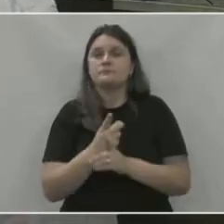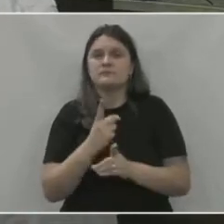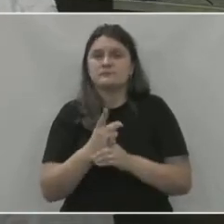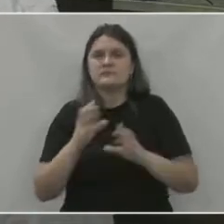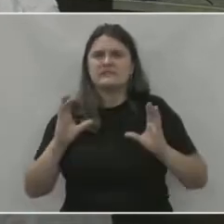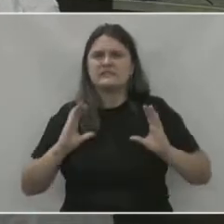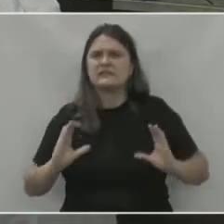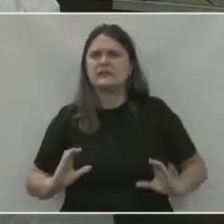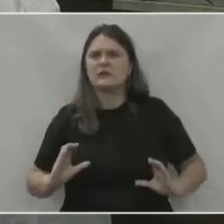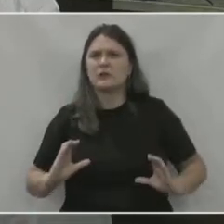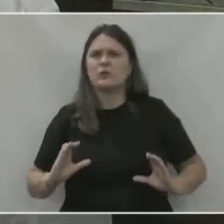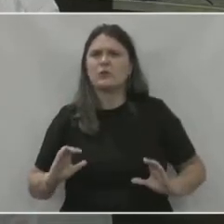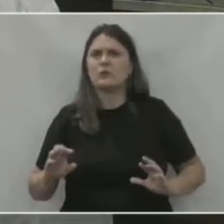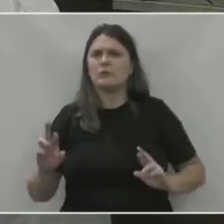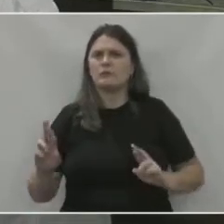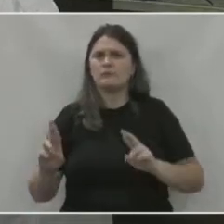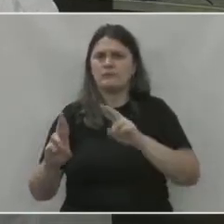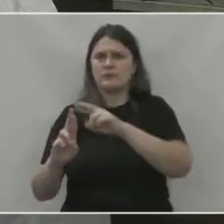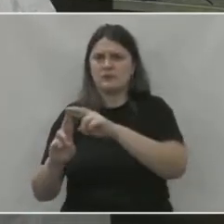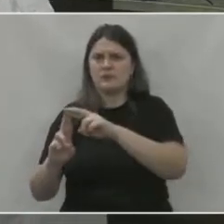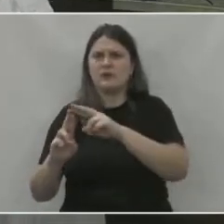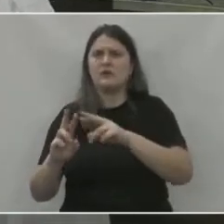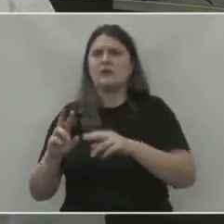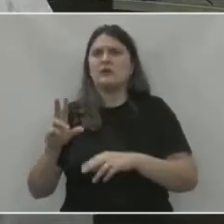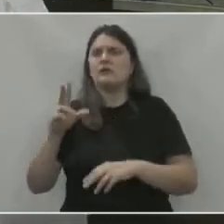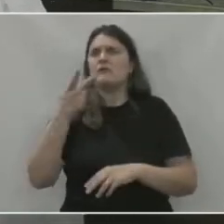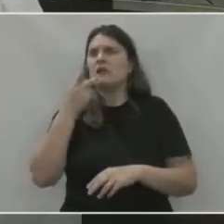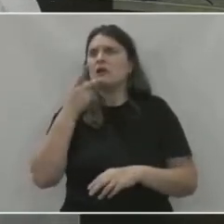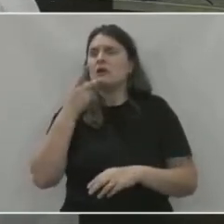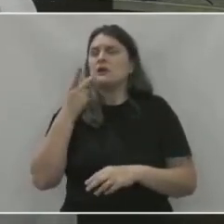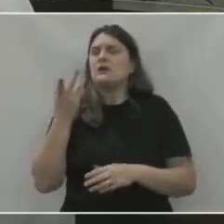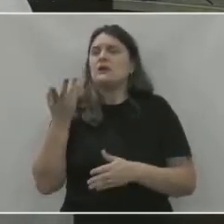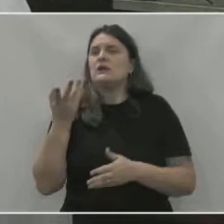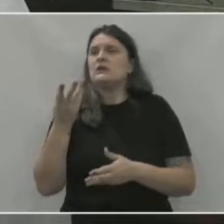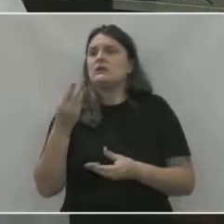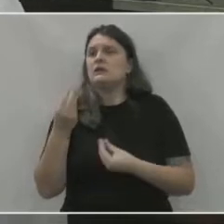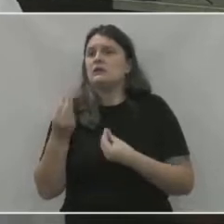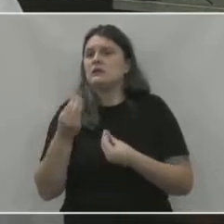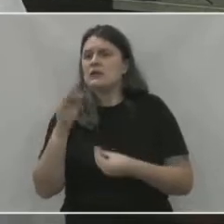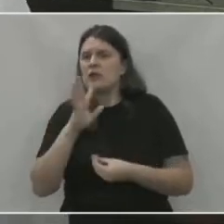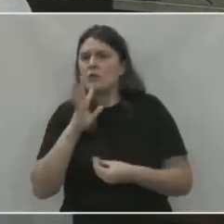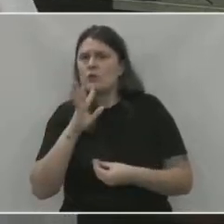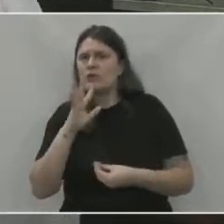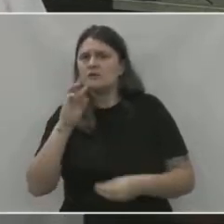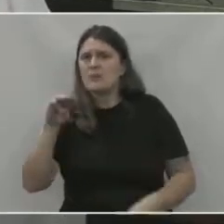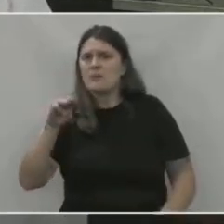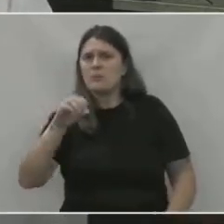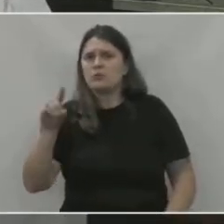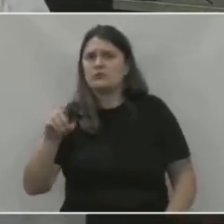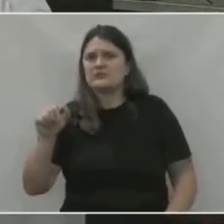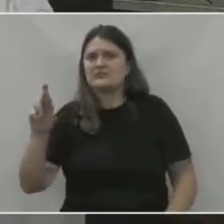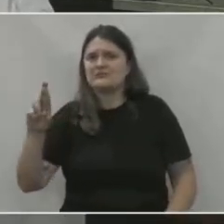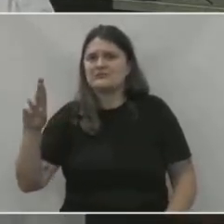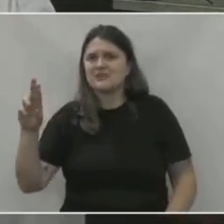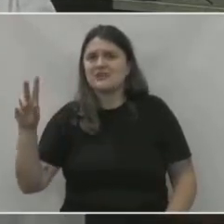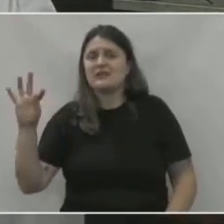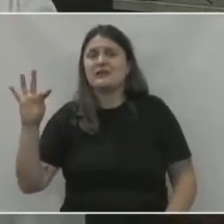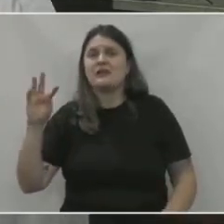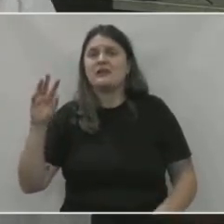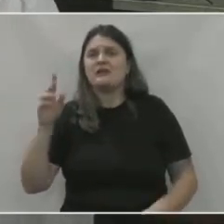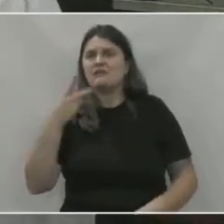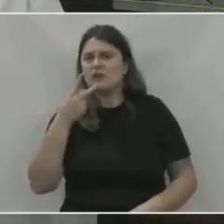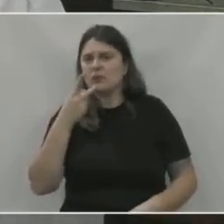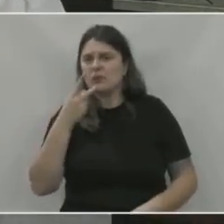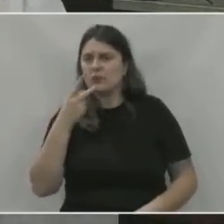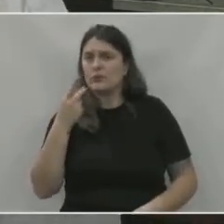cidadão que nos representa em Curitiba, em Brasília, o Moser. Todo mundo conhece ele aqui, o Moser. O Moser, quando viu isso, ele